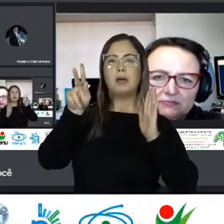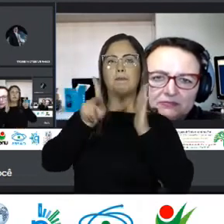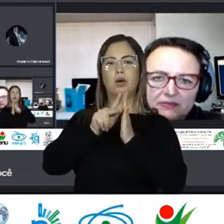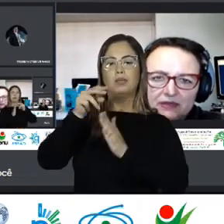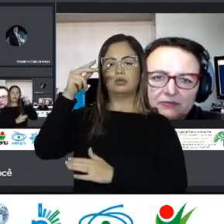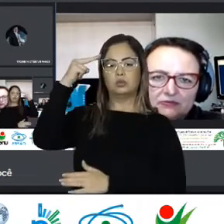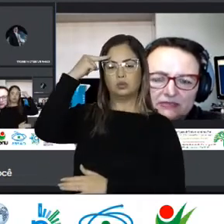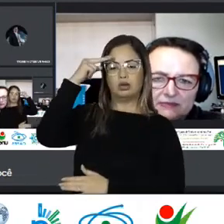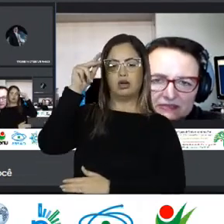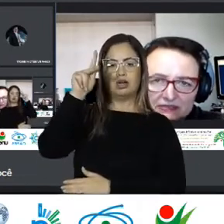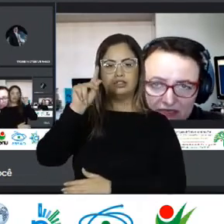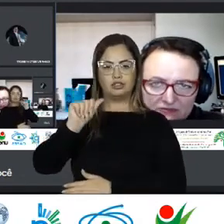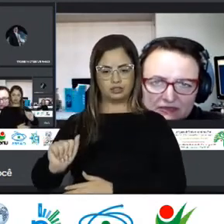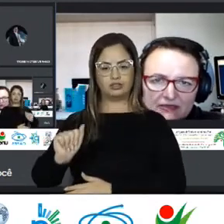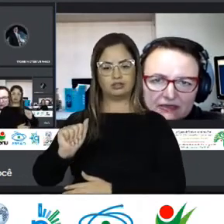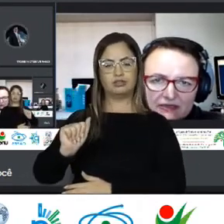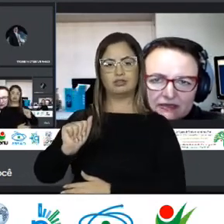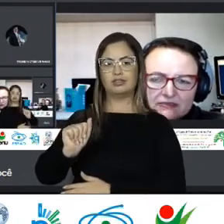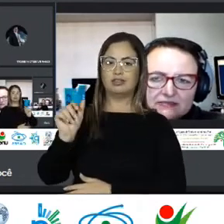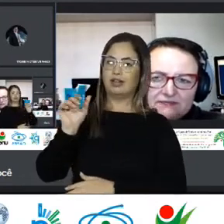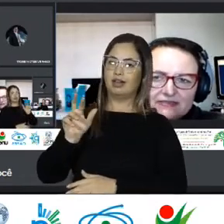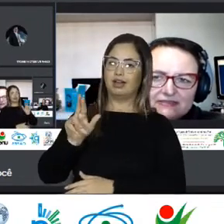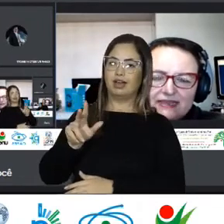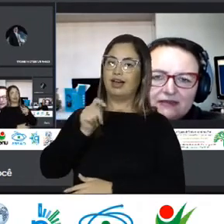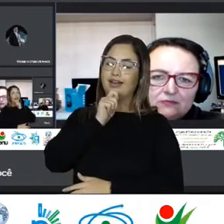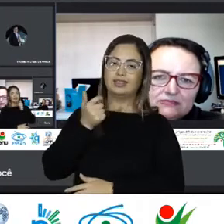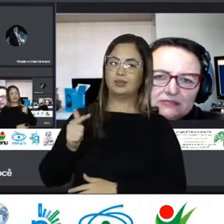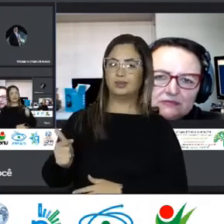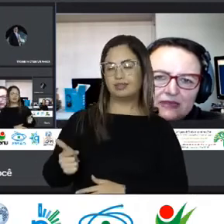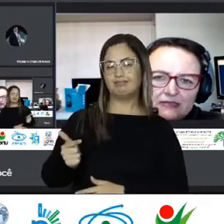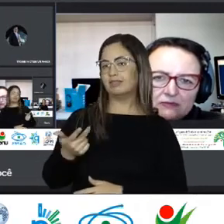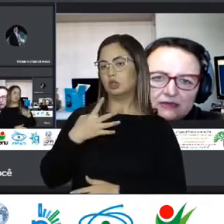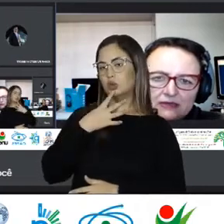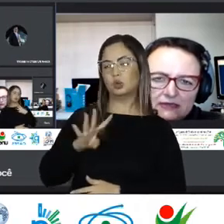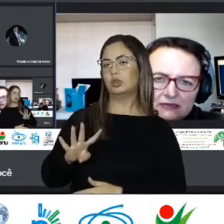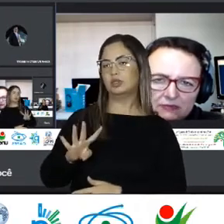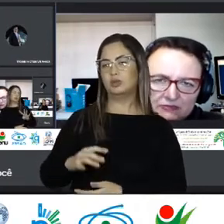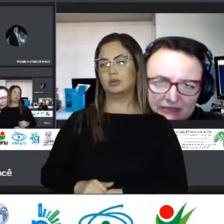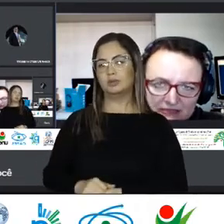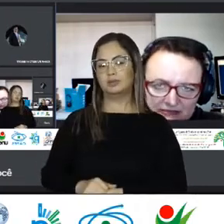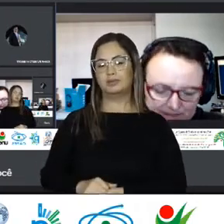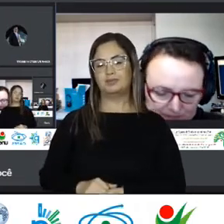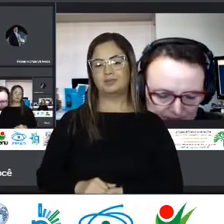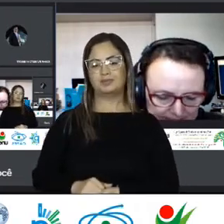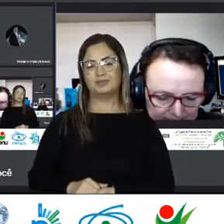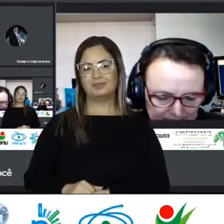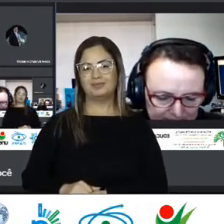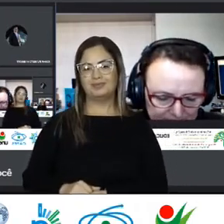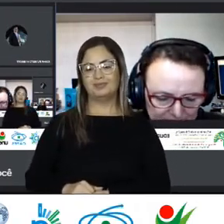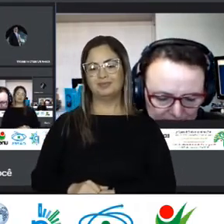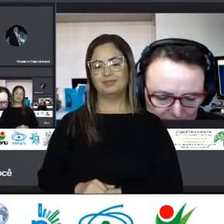Nesses grupos De português Para estrangeiros Que fazem O ensino Da língua Para os migrantes